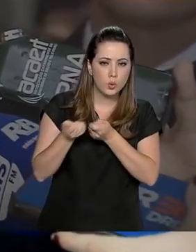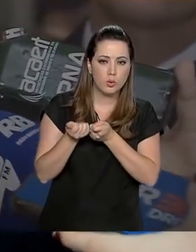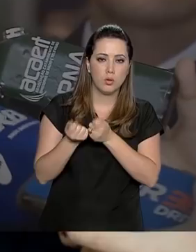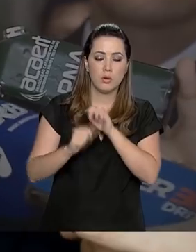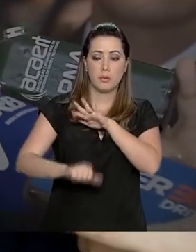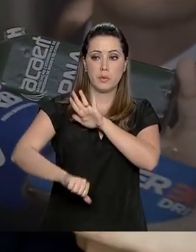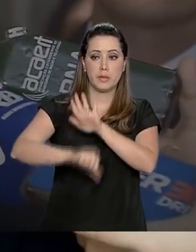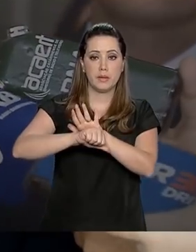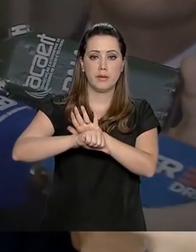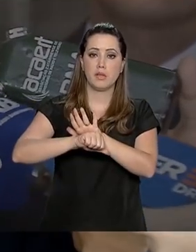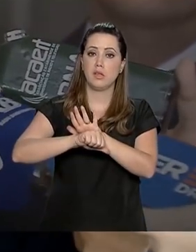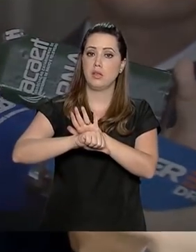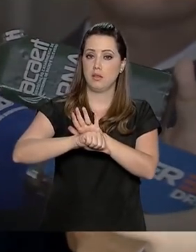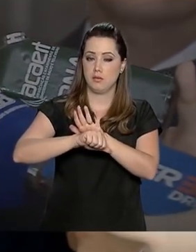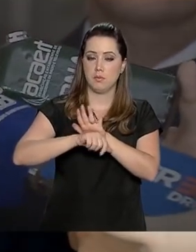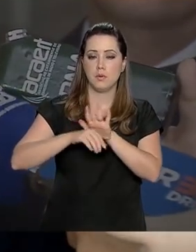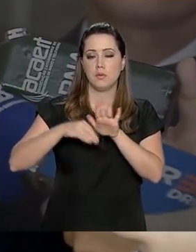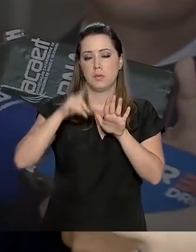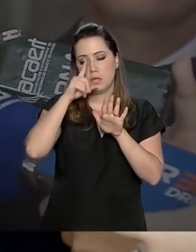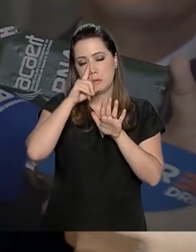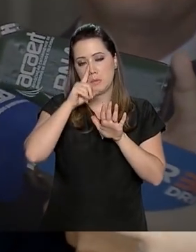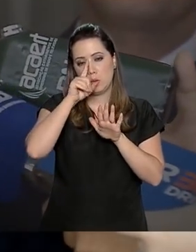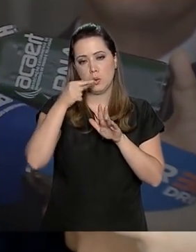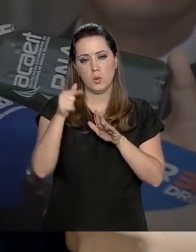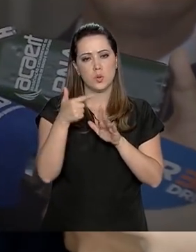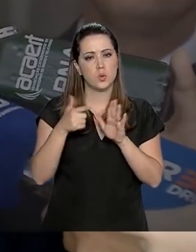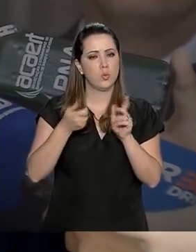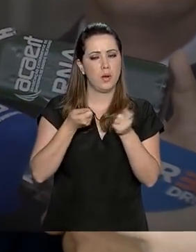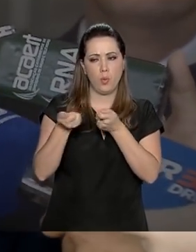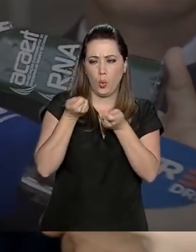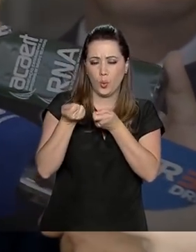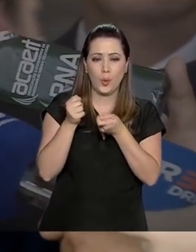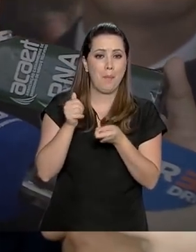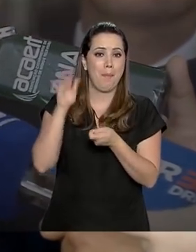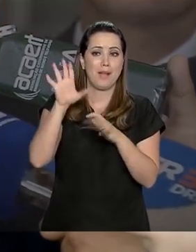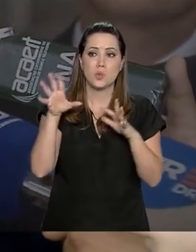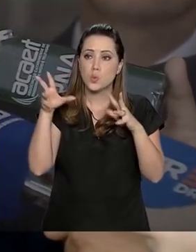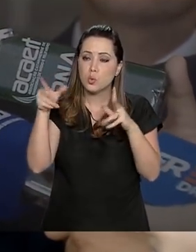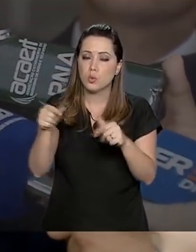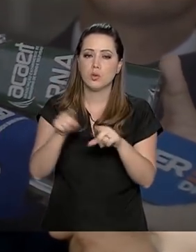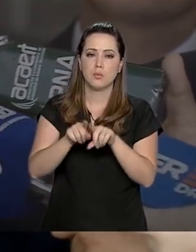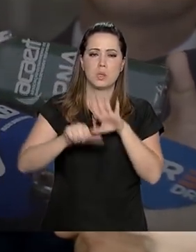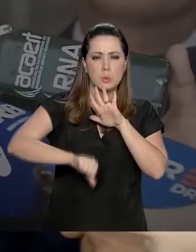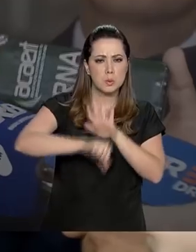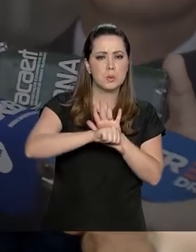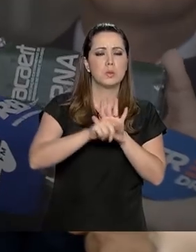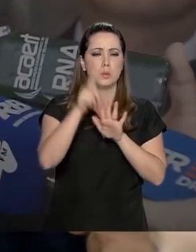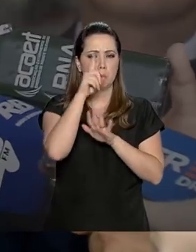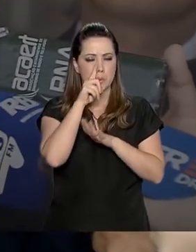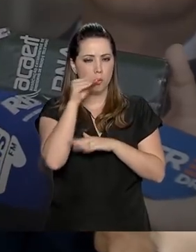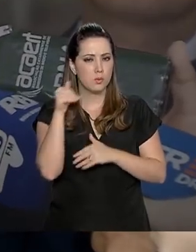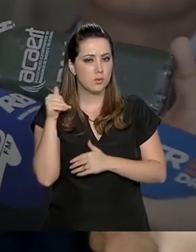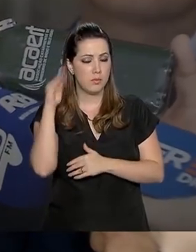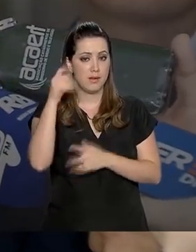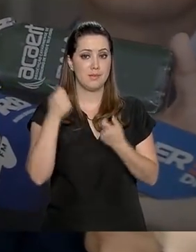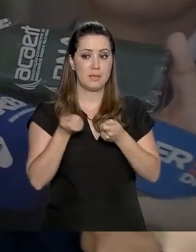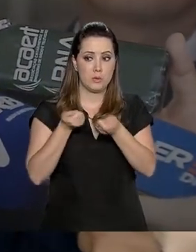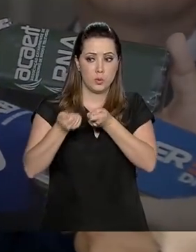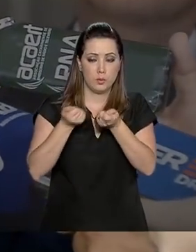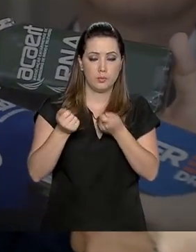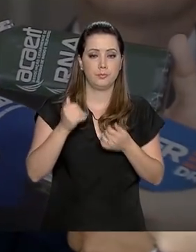criminalidade mais grave, como eu disse, não é um endurecimento geral, mas em relação à criminalidade mais grave tem que haver um endurecimento.